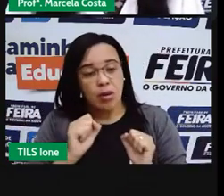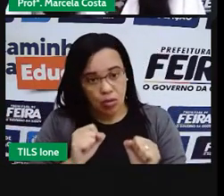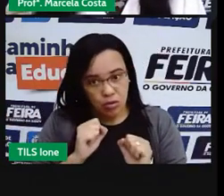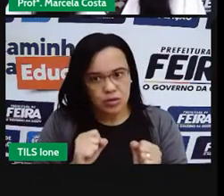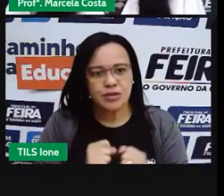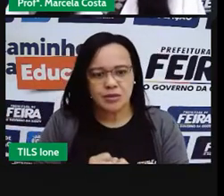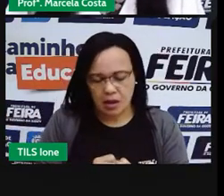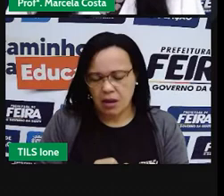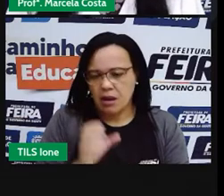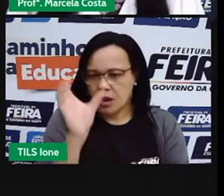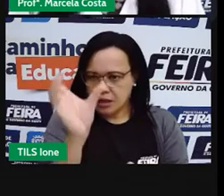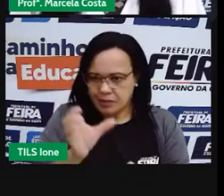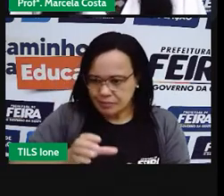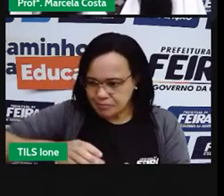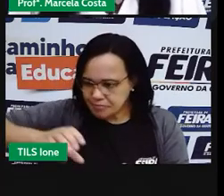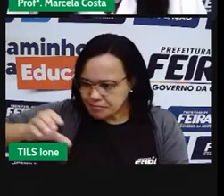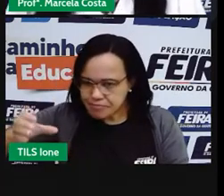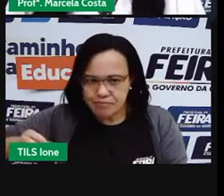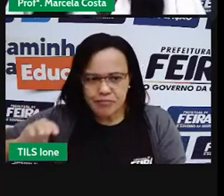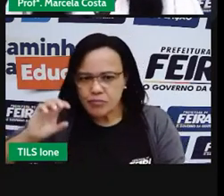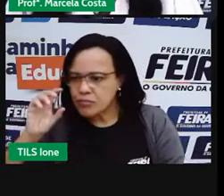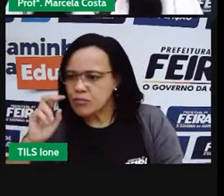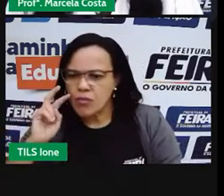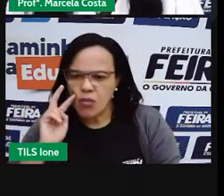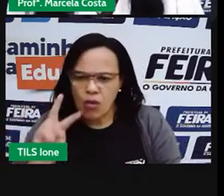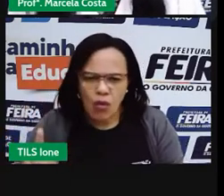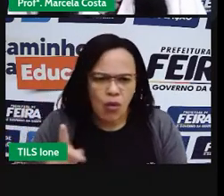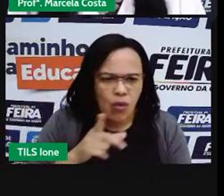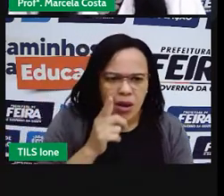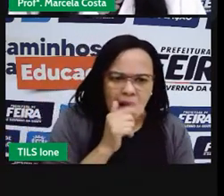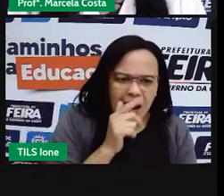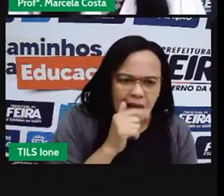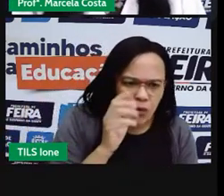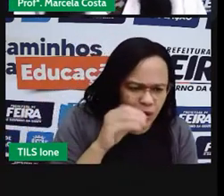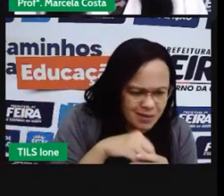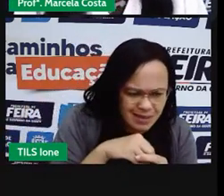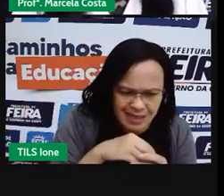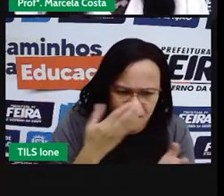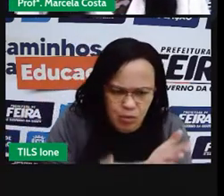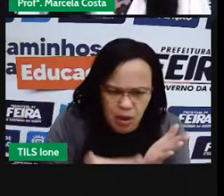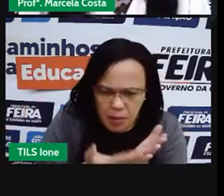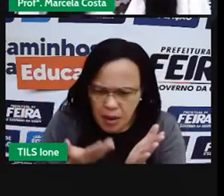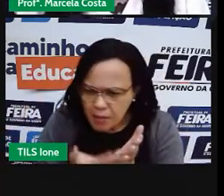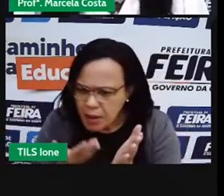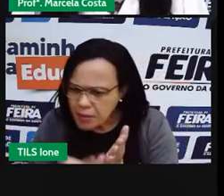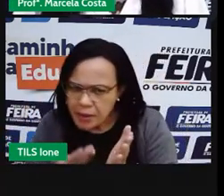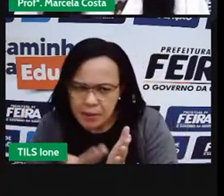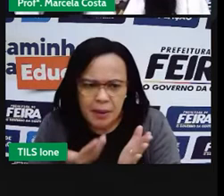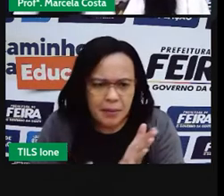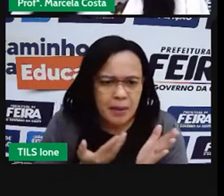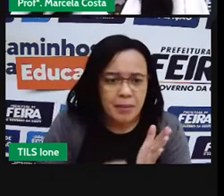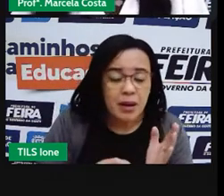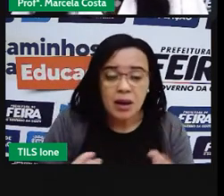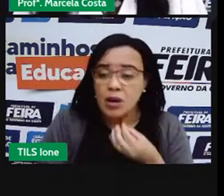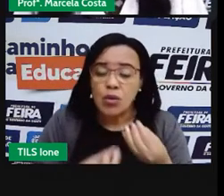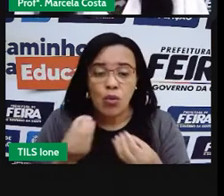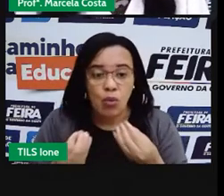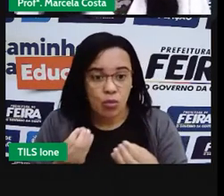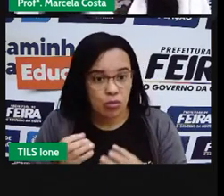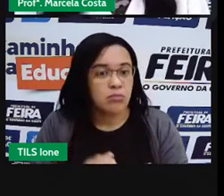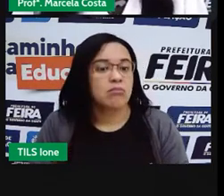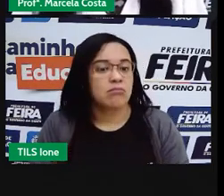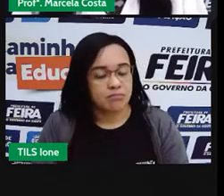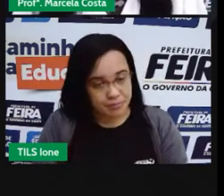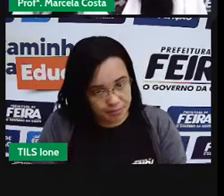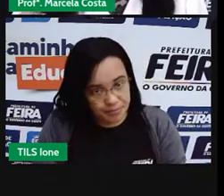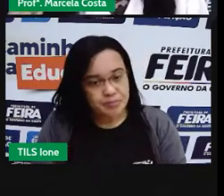e um mês pode gerar um consumo maior do que o que foi gato, por exemplo, com banho,